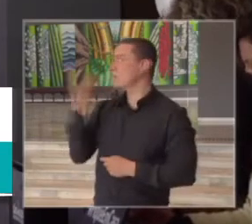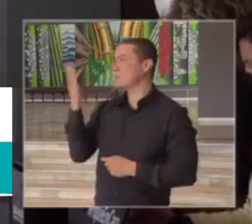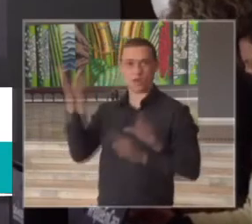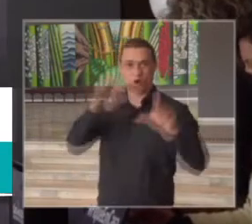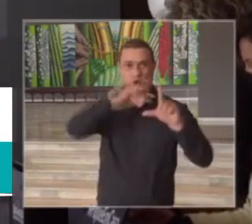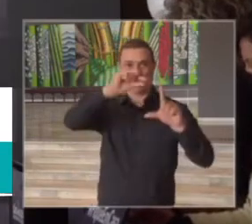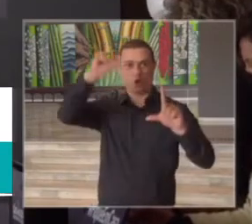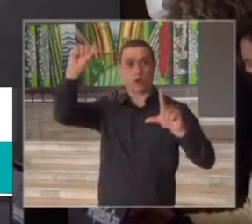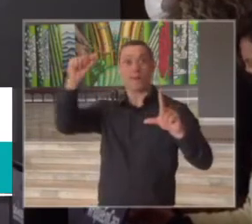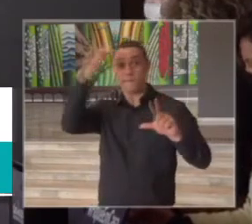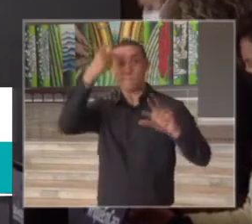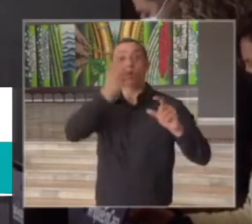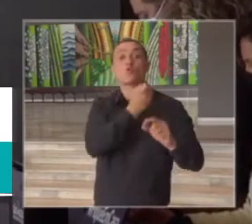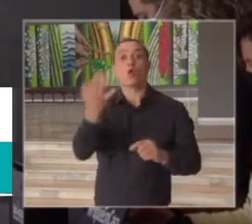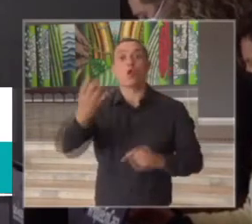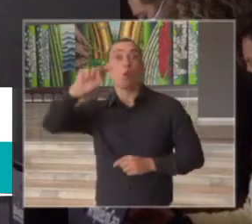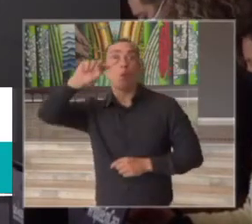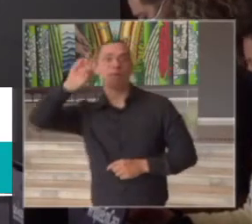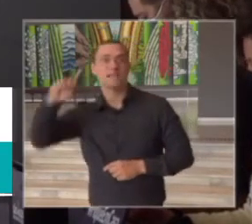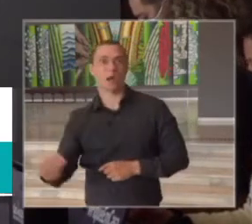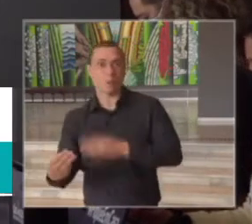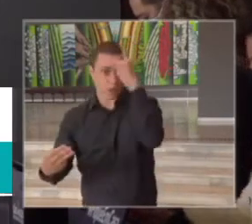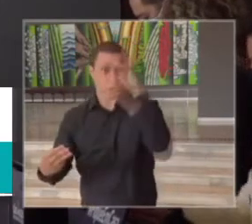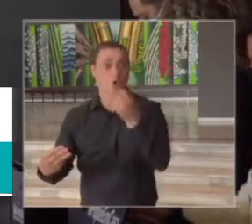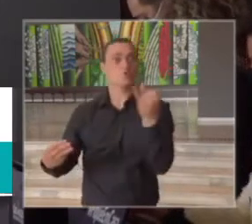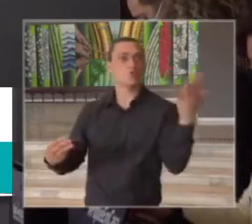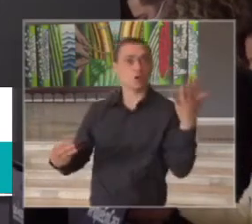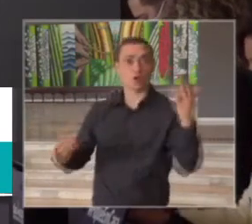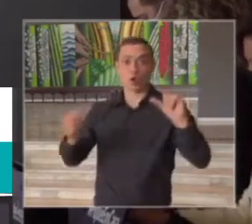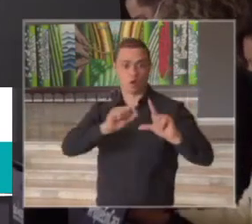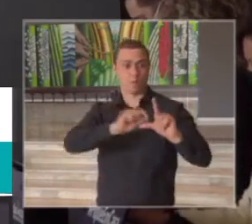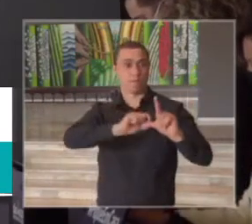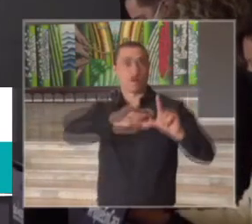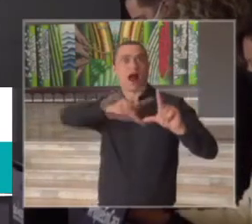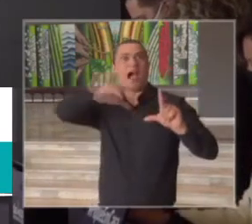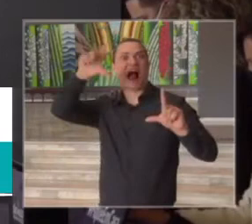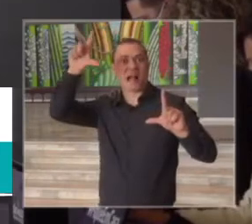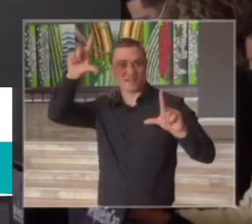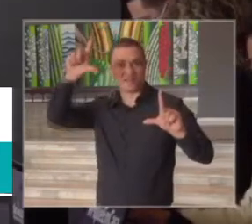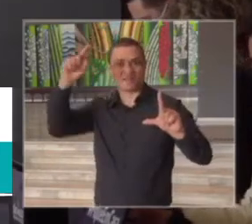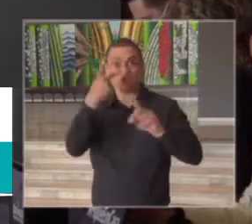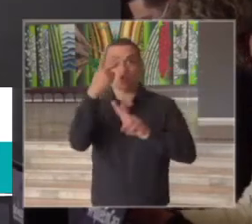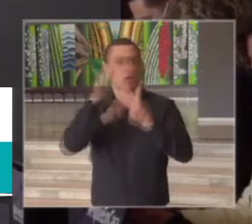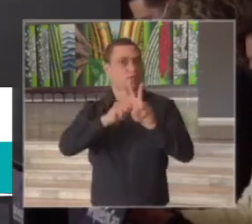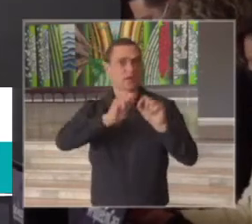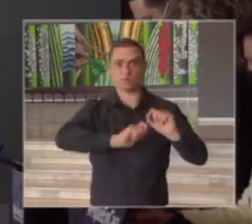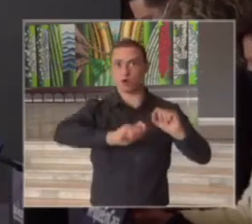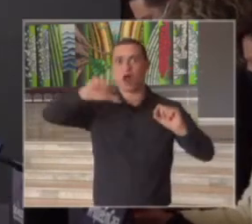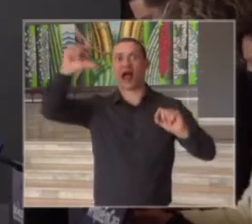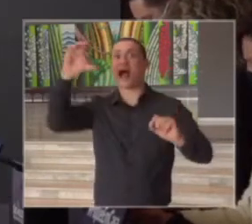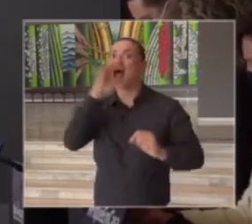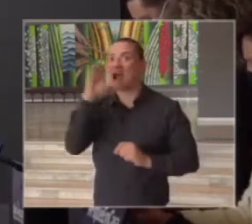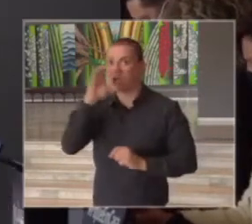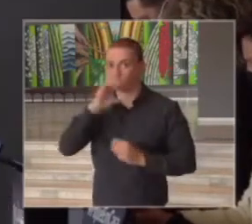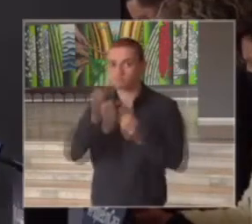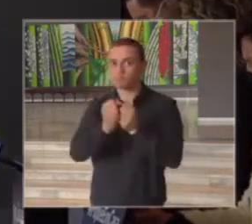testes por milhão de habitantes então veja o salto que foi dado aí em dois meses próximo